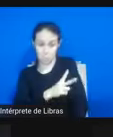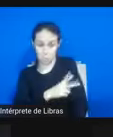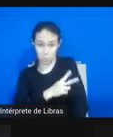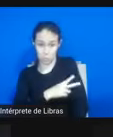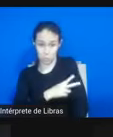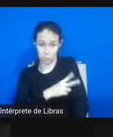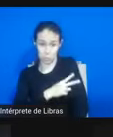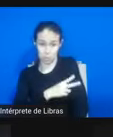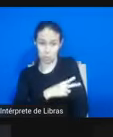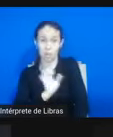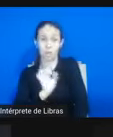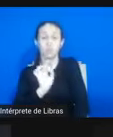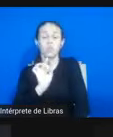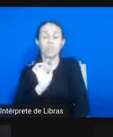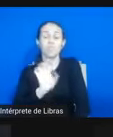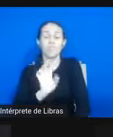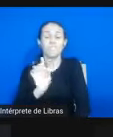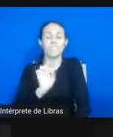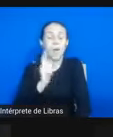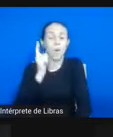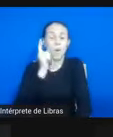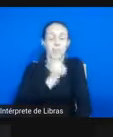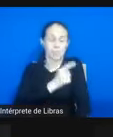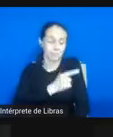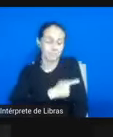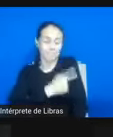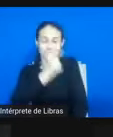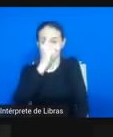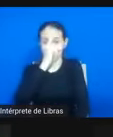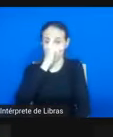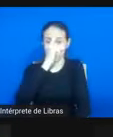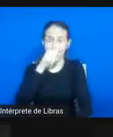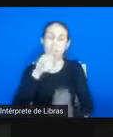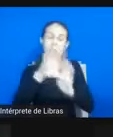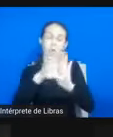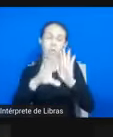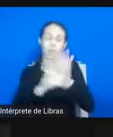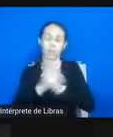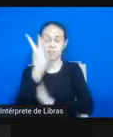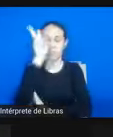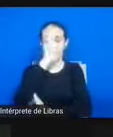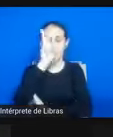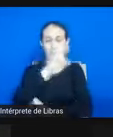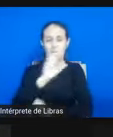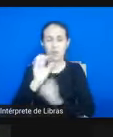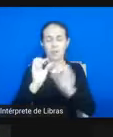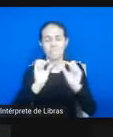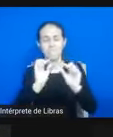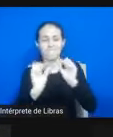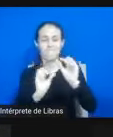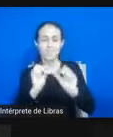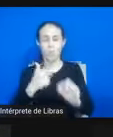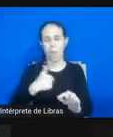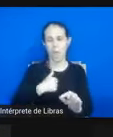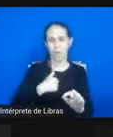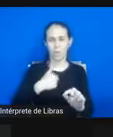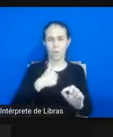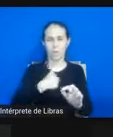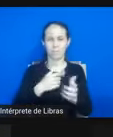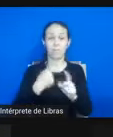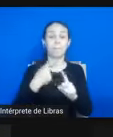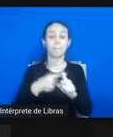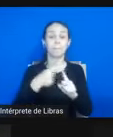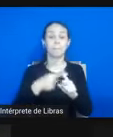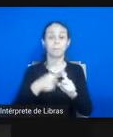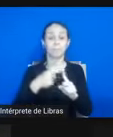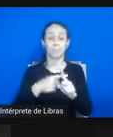primeiro ano, porque o primeiro ano do ensino fundamental, não sei se vocês sabem o conteúdo de história, ele é muito em torno do eu, né? Porque dentro dos